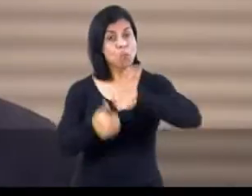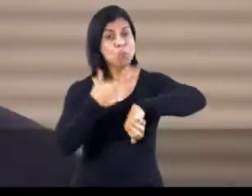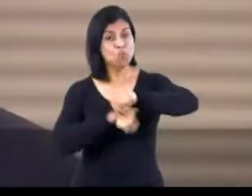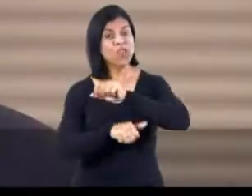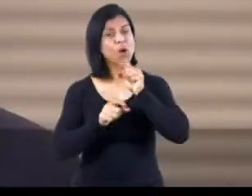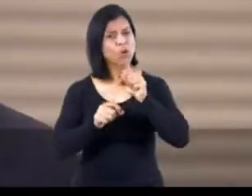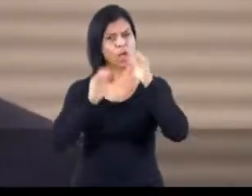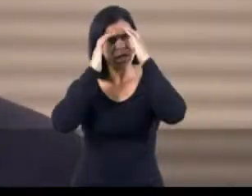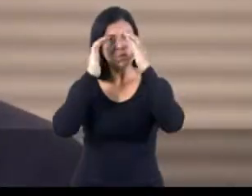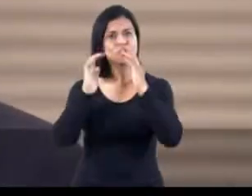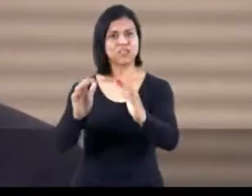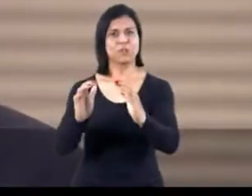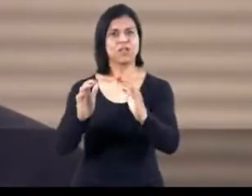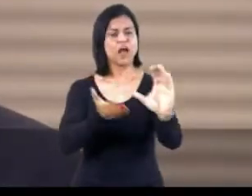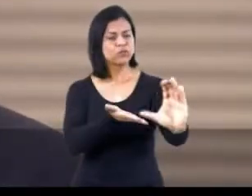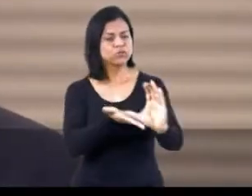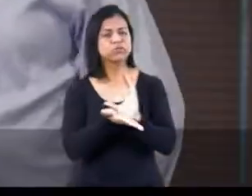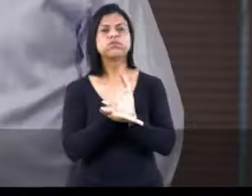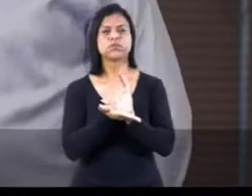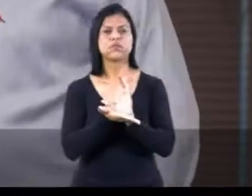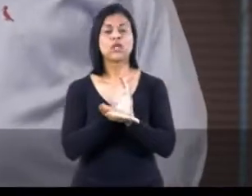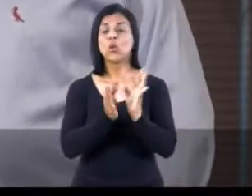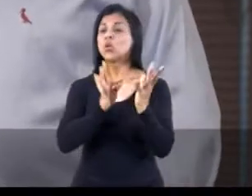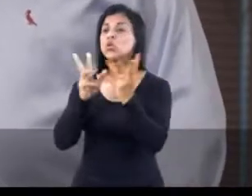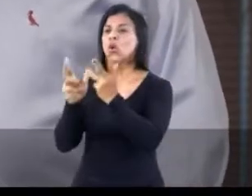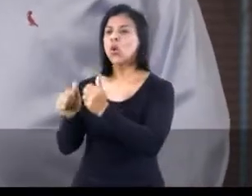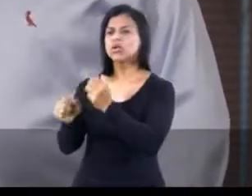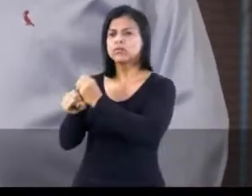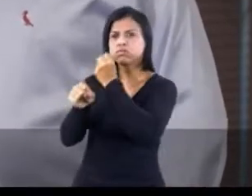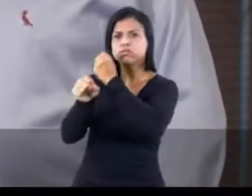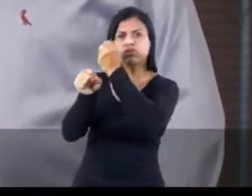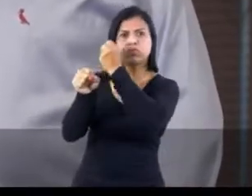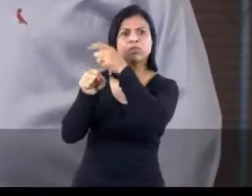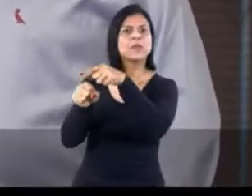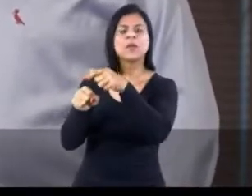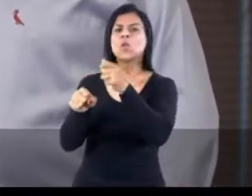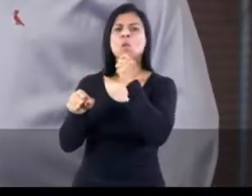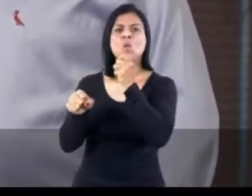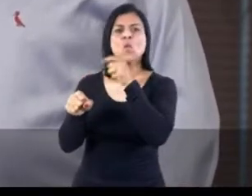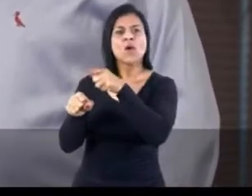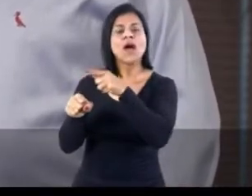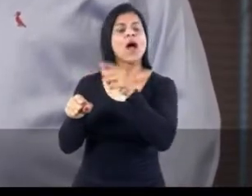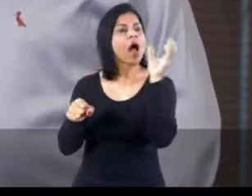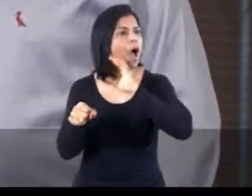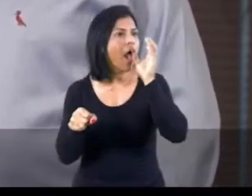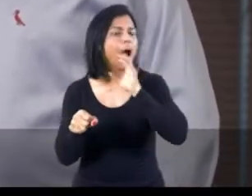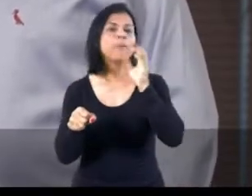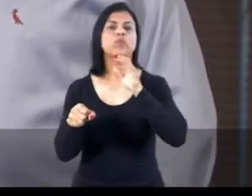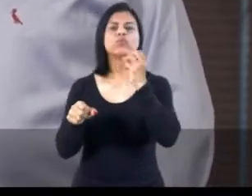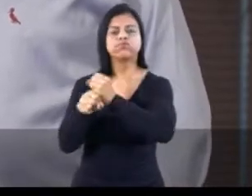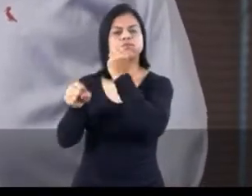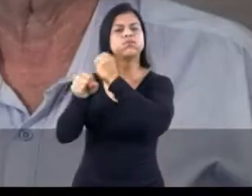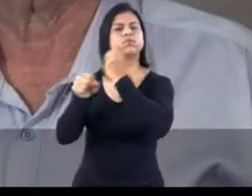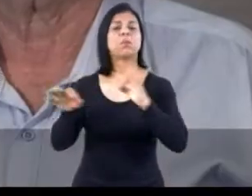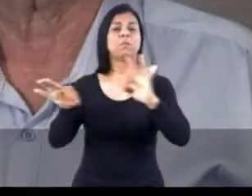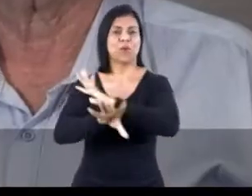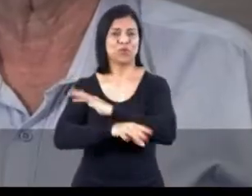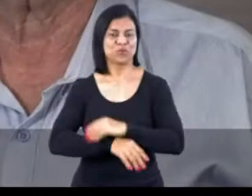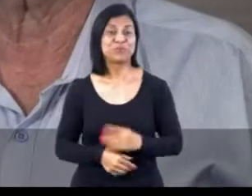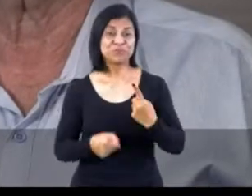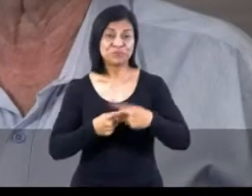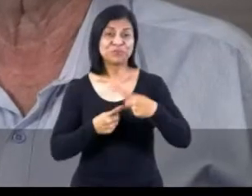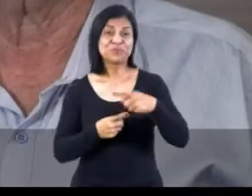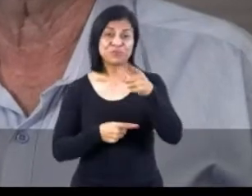Mudar com responsabilidade fiscal, concluindo todas as obras em andamento e acelerando as obras paralisadas. O